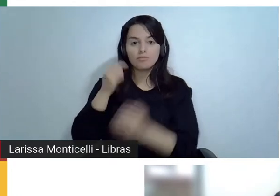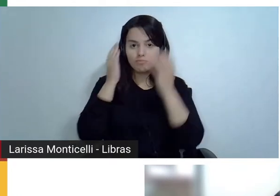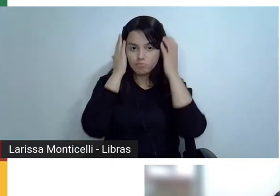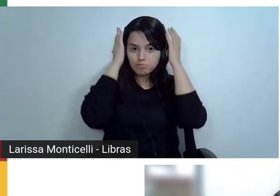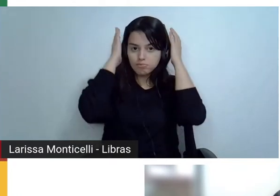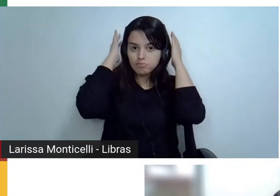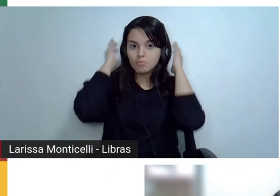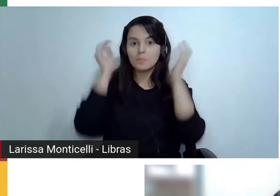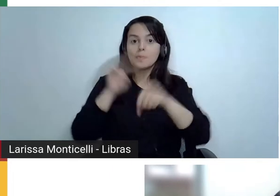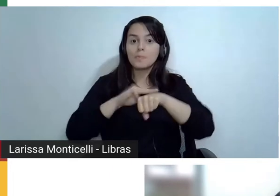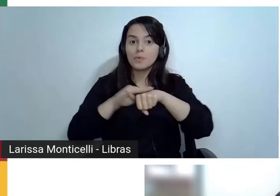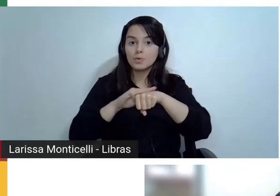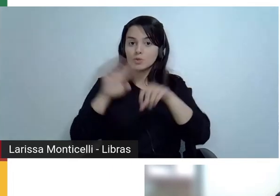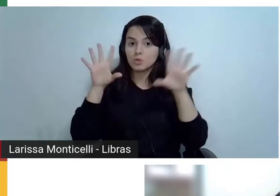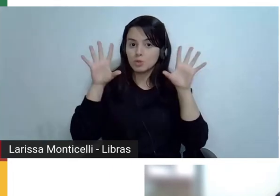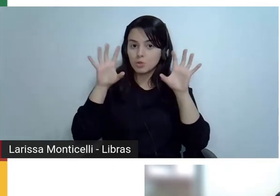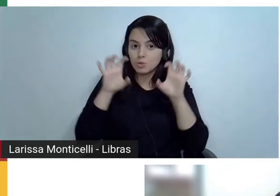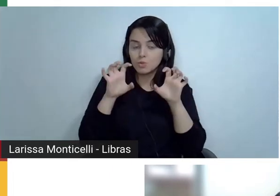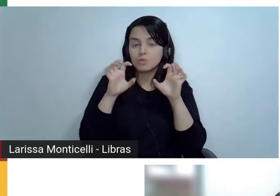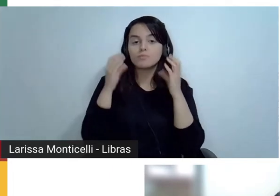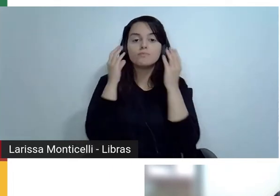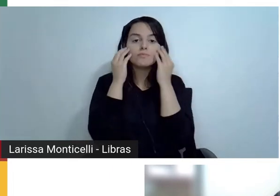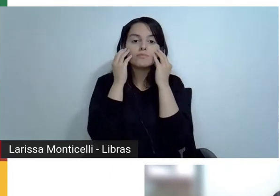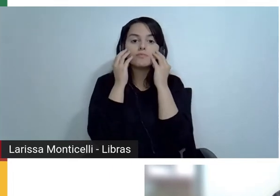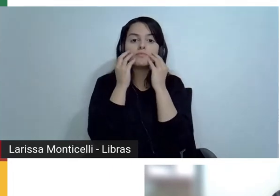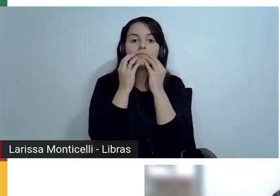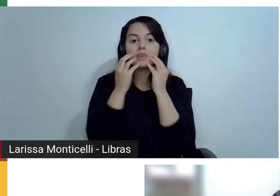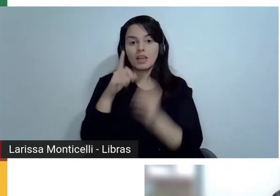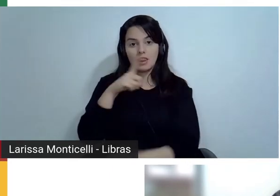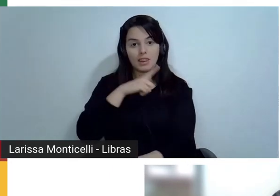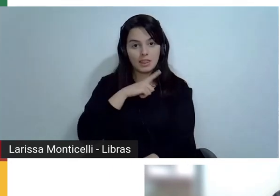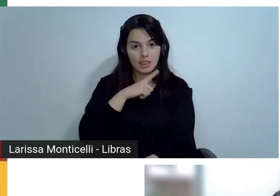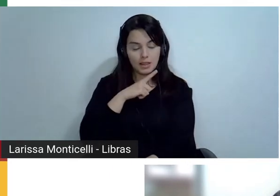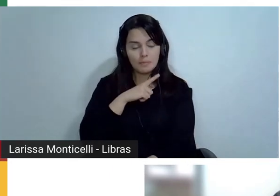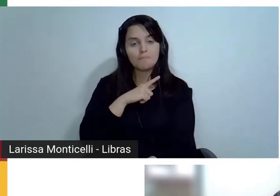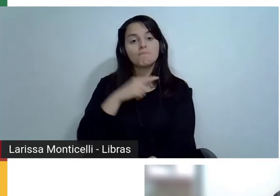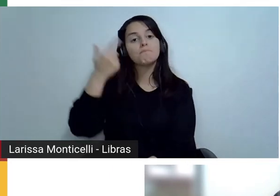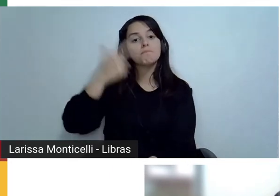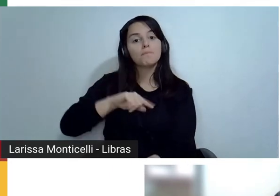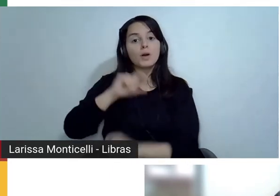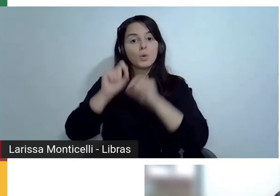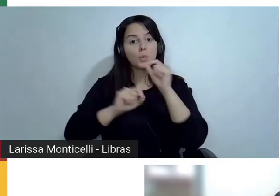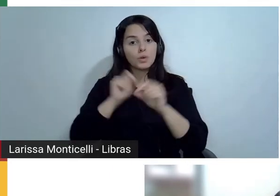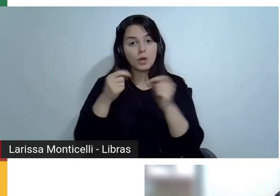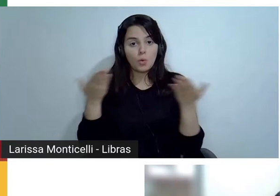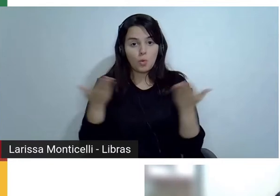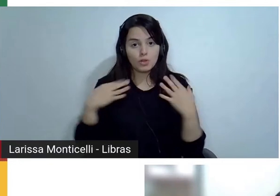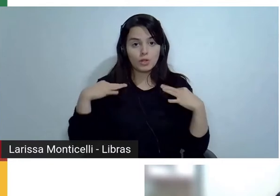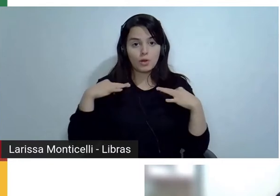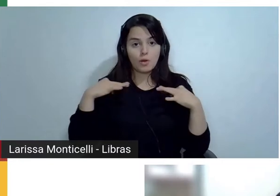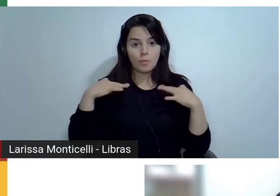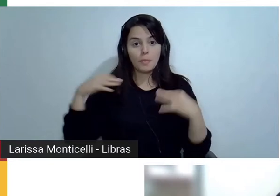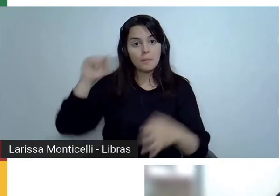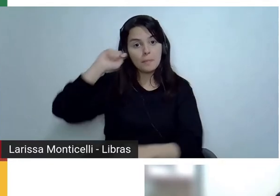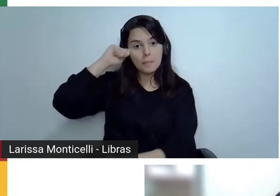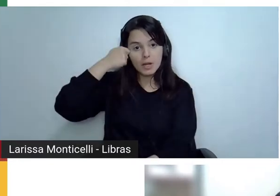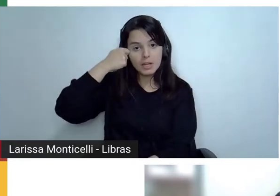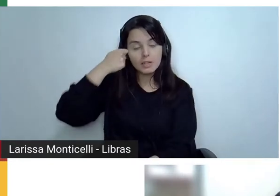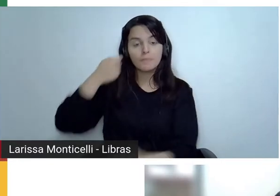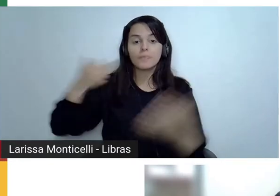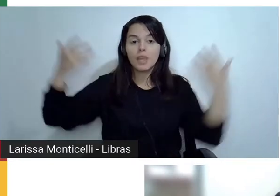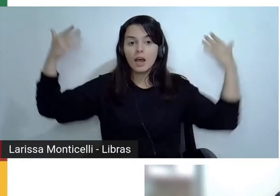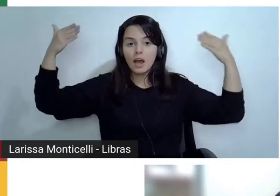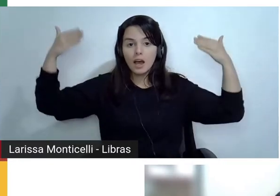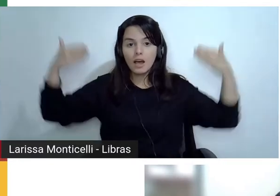curto, uso uma barba rala, e hoje estou usando uma blusa preta. E atrás de mim, nesse cenário